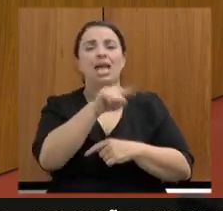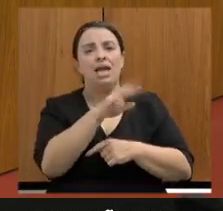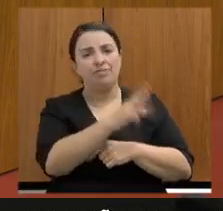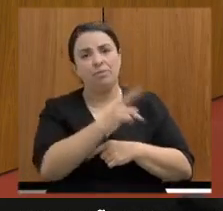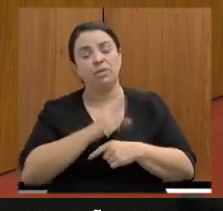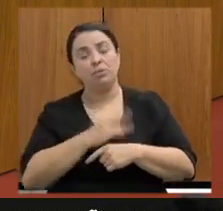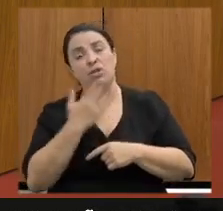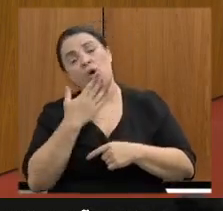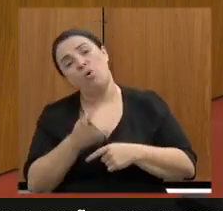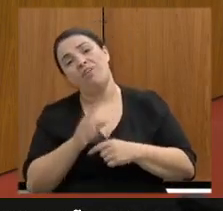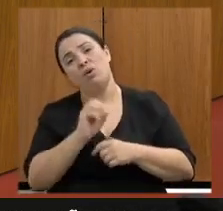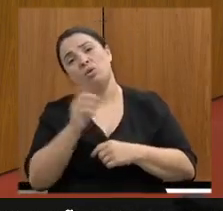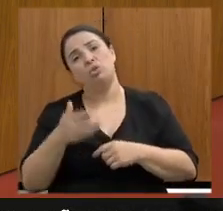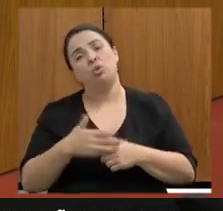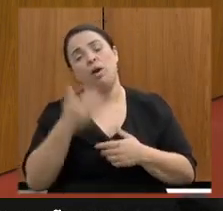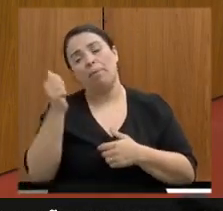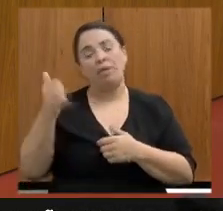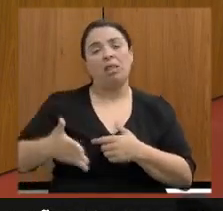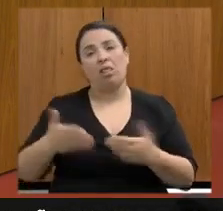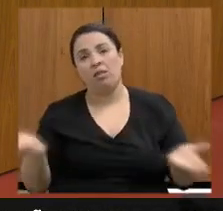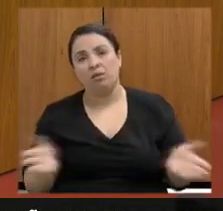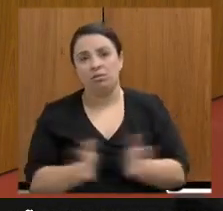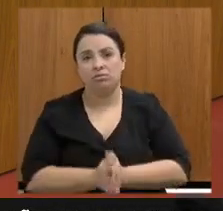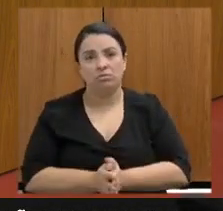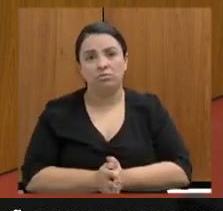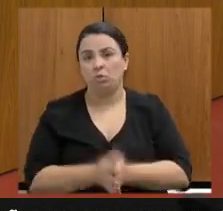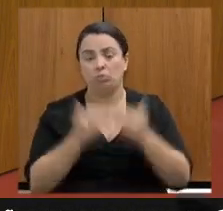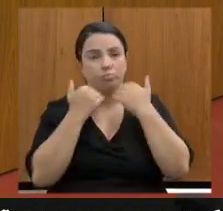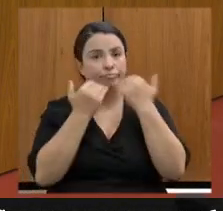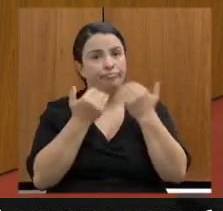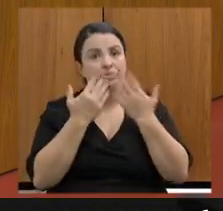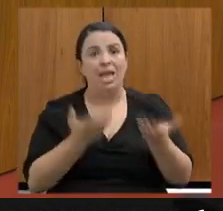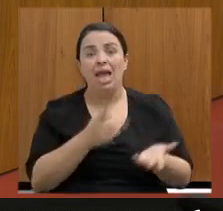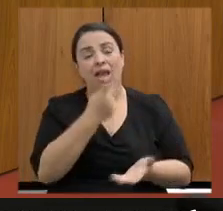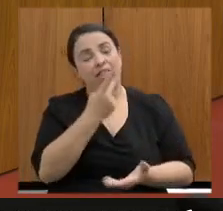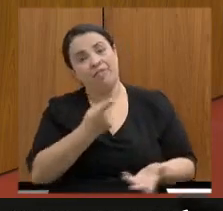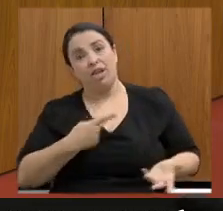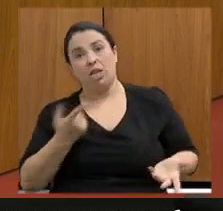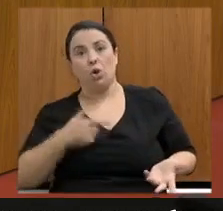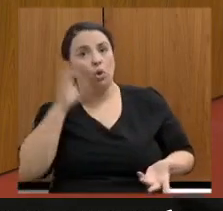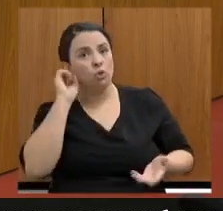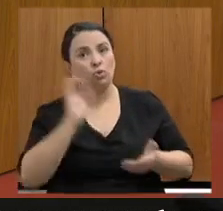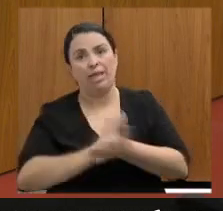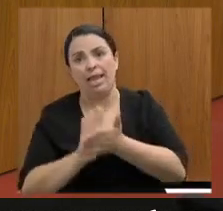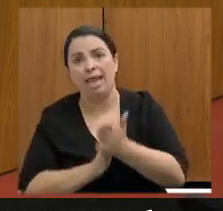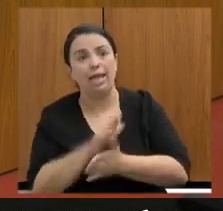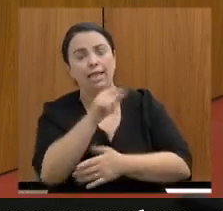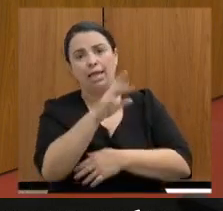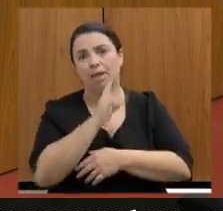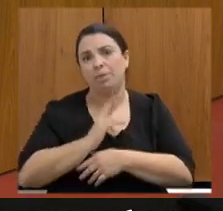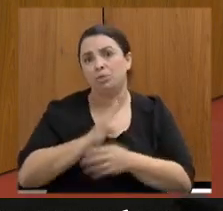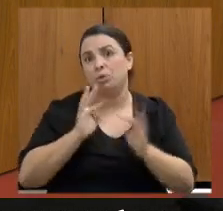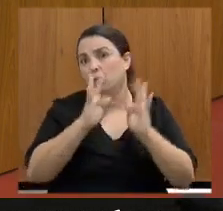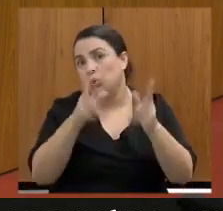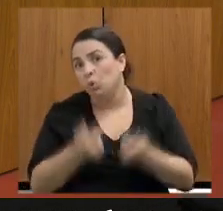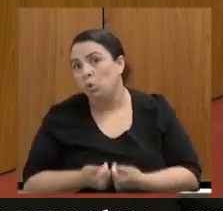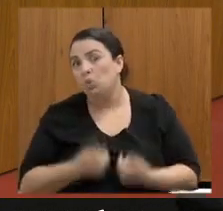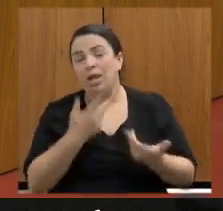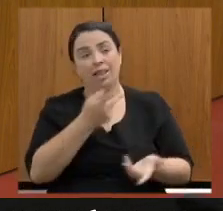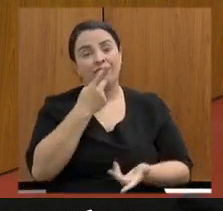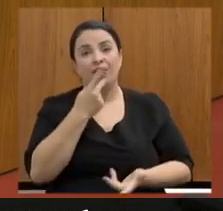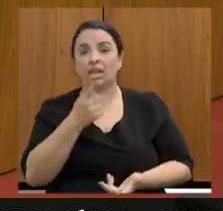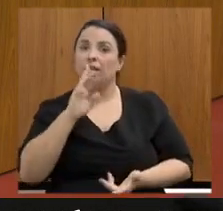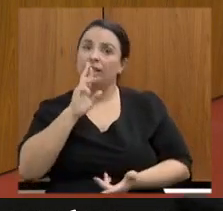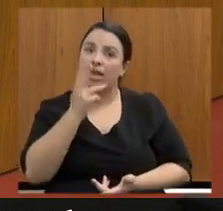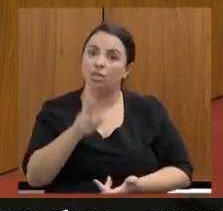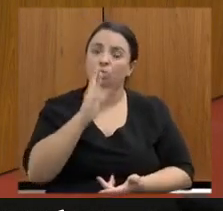Não tem condição. Oi? Porque ela está dizendo que eu não escutei direito, que ela respondeu tudo, que ela está falando tudo de